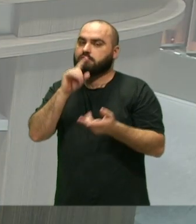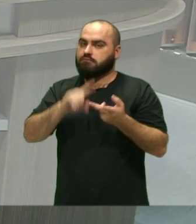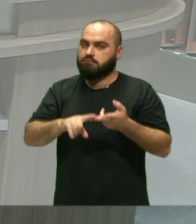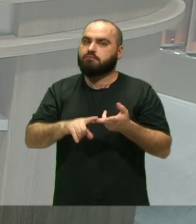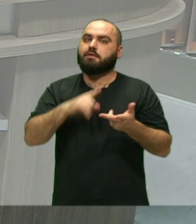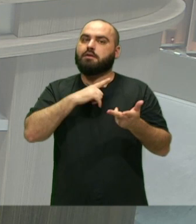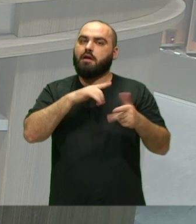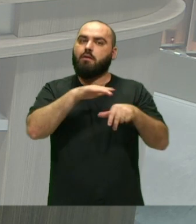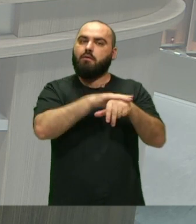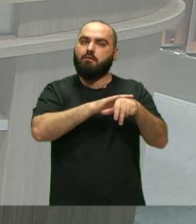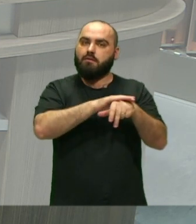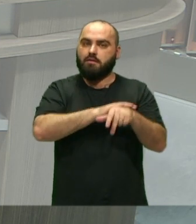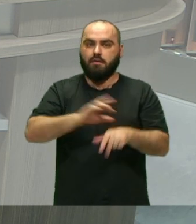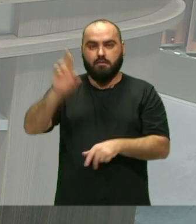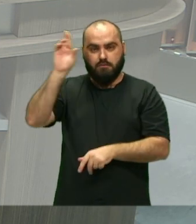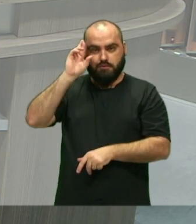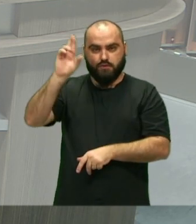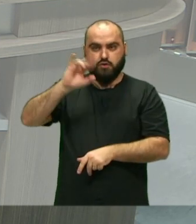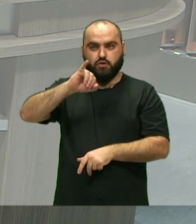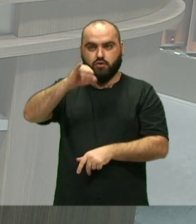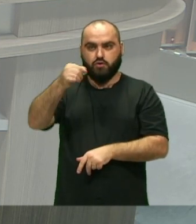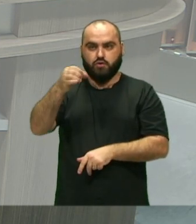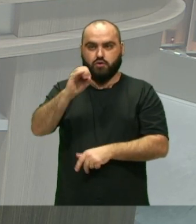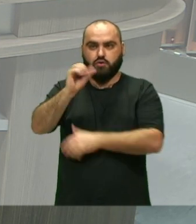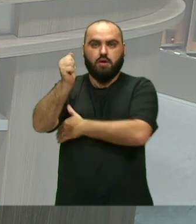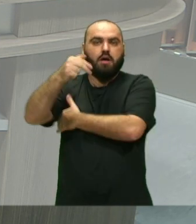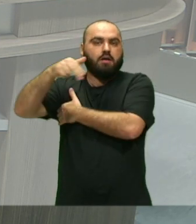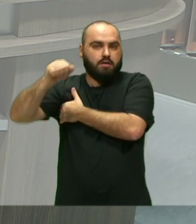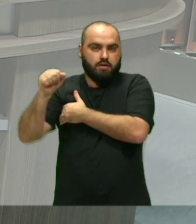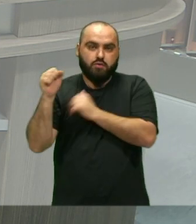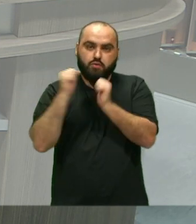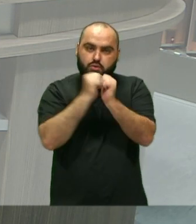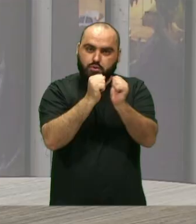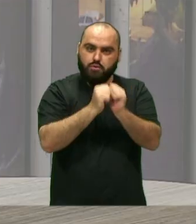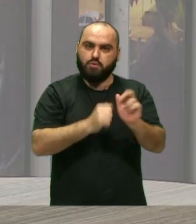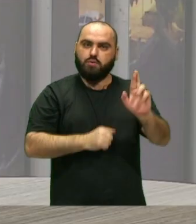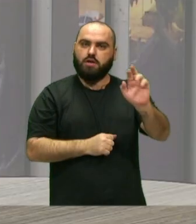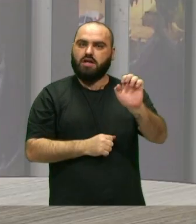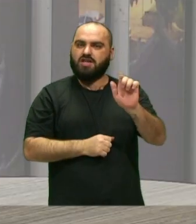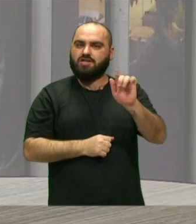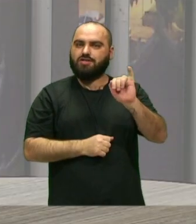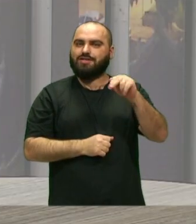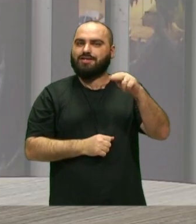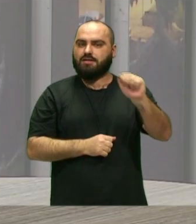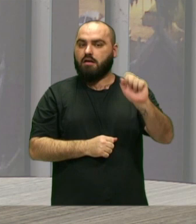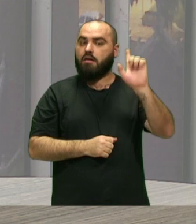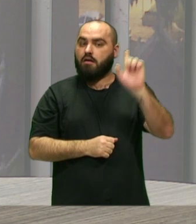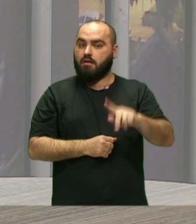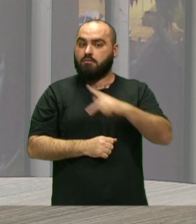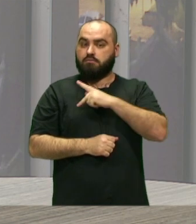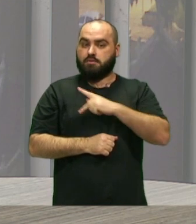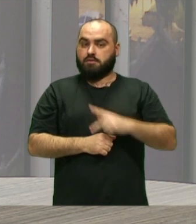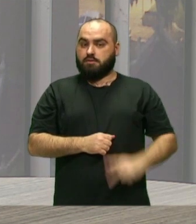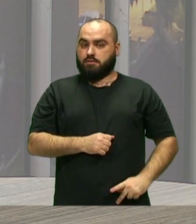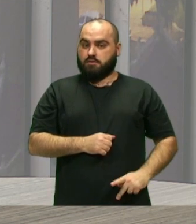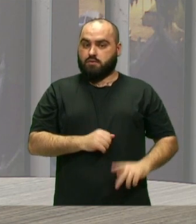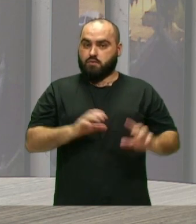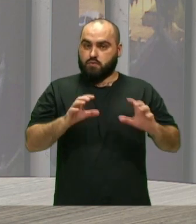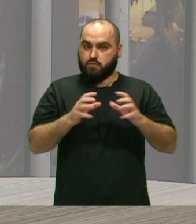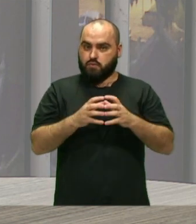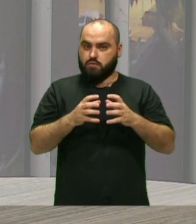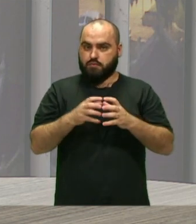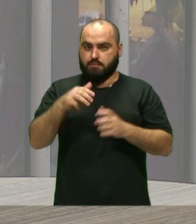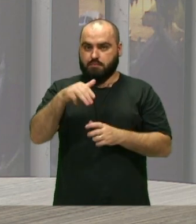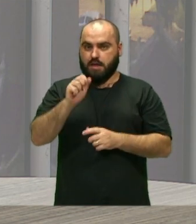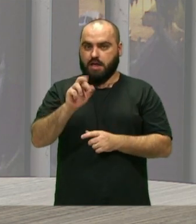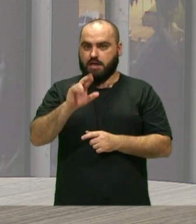abertura Com a mestra Joana Com a Regina Almeida Que é Presidenta do Grupo Mariamma